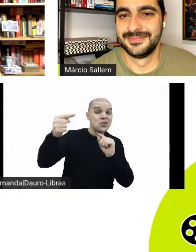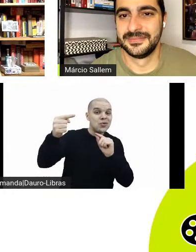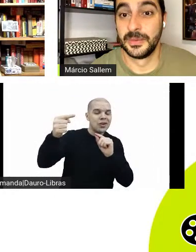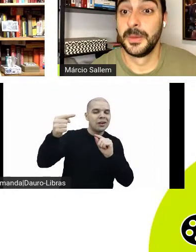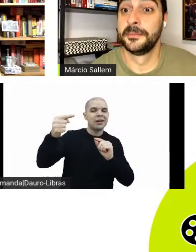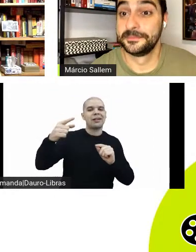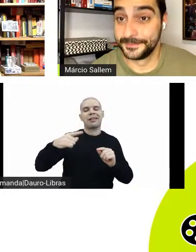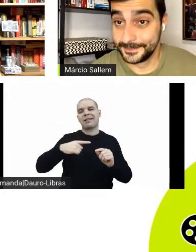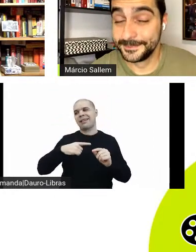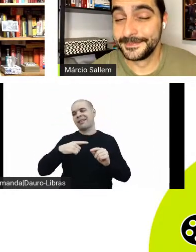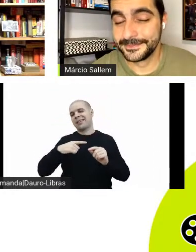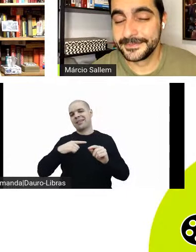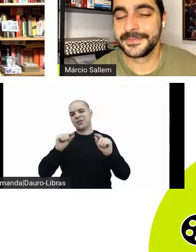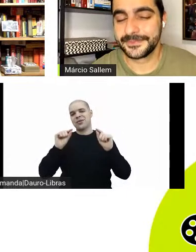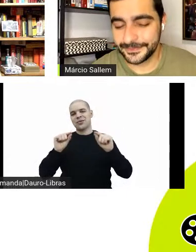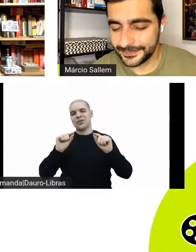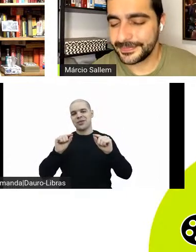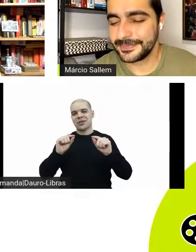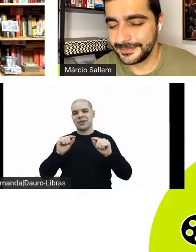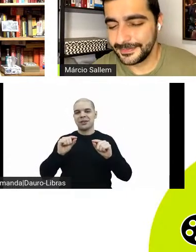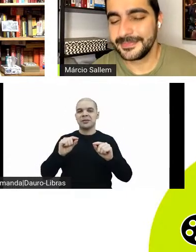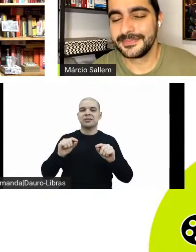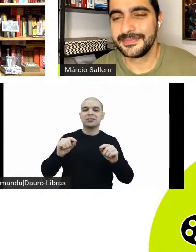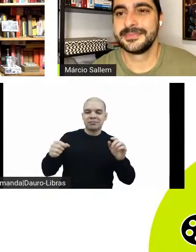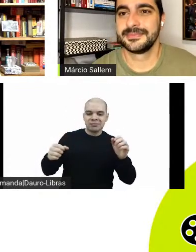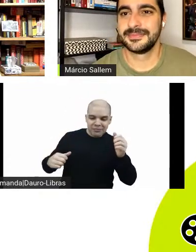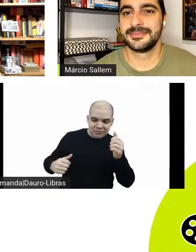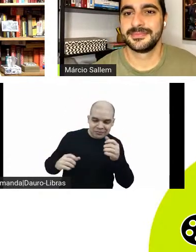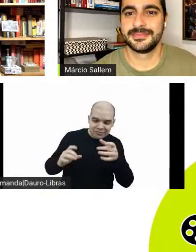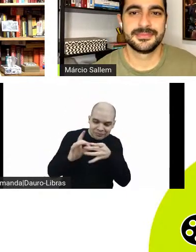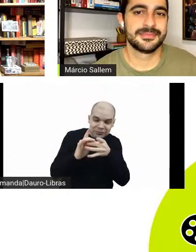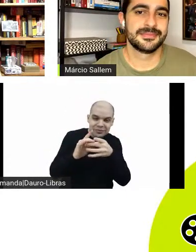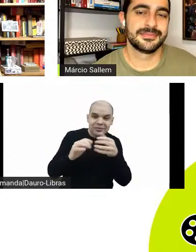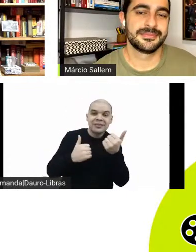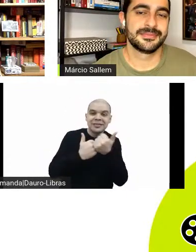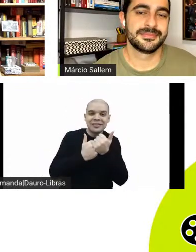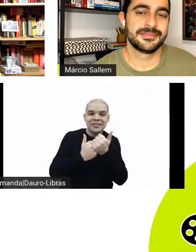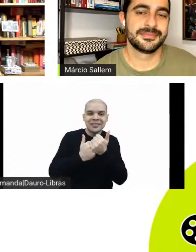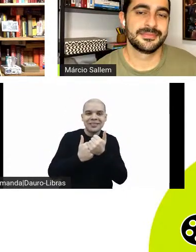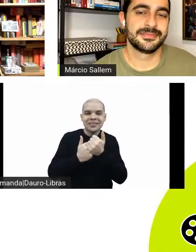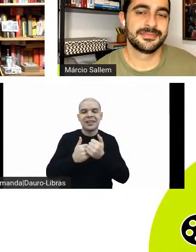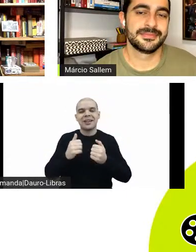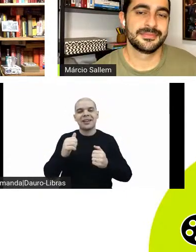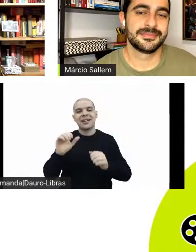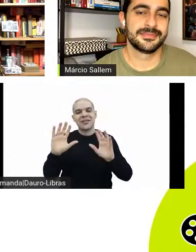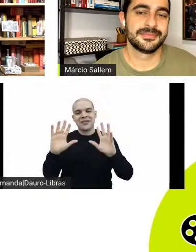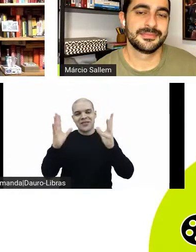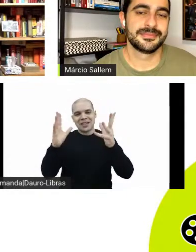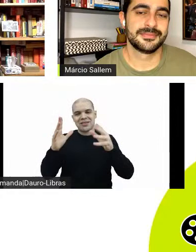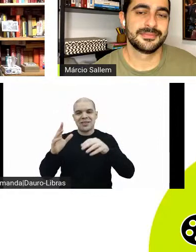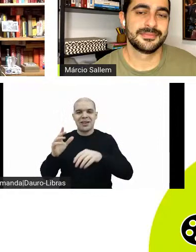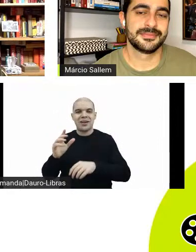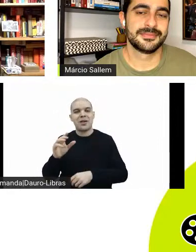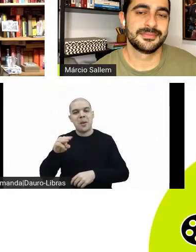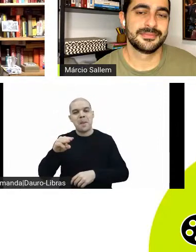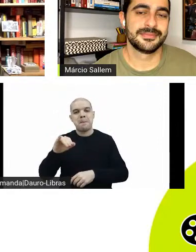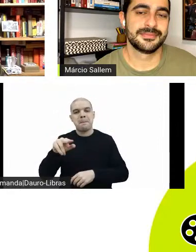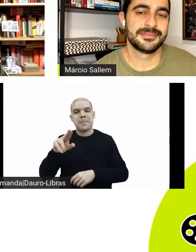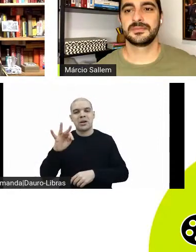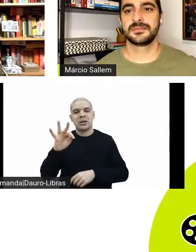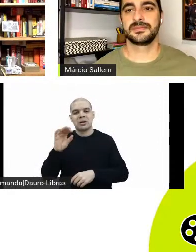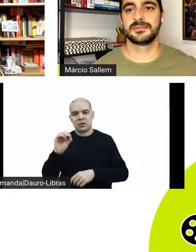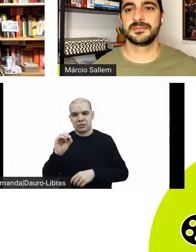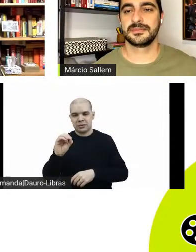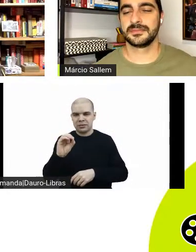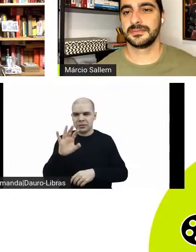Minuto aqui parceiro da gente, então a gente vai discutir também um pouquinho sobre o festival. Lembrando que nossa inscrição é toda